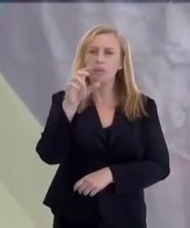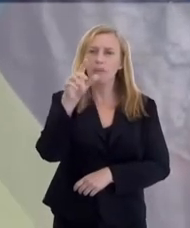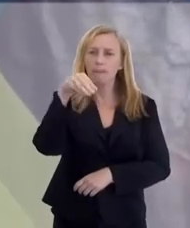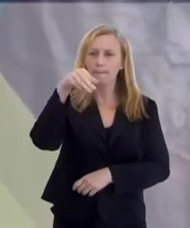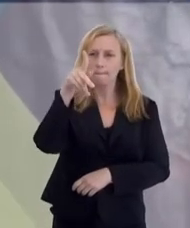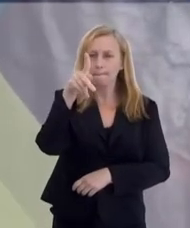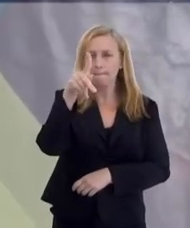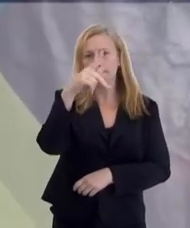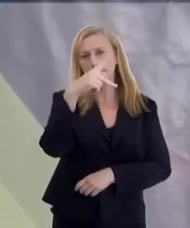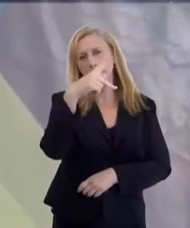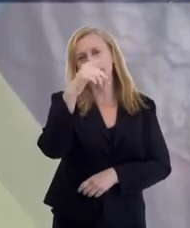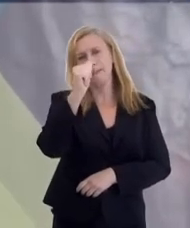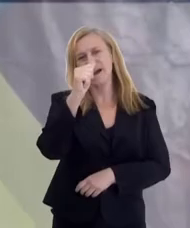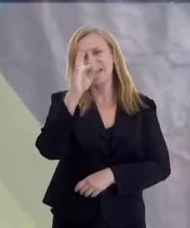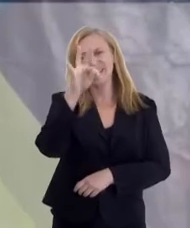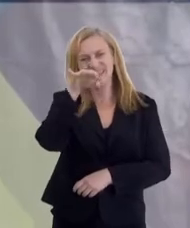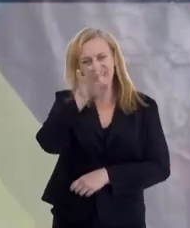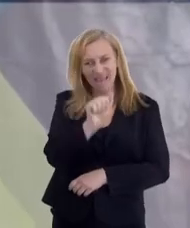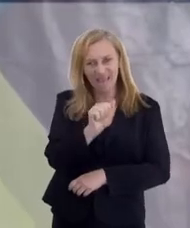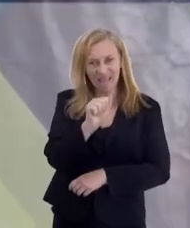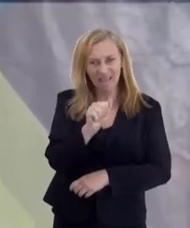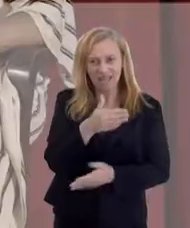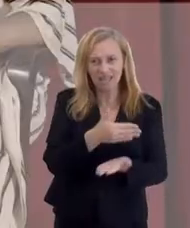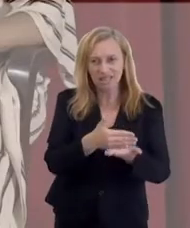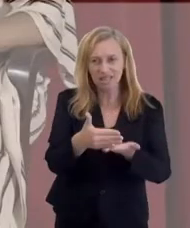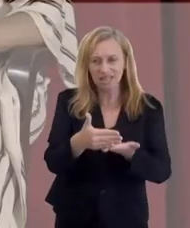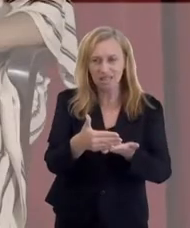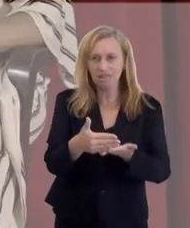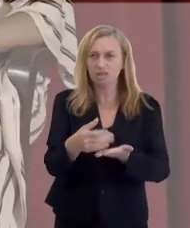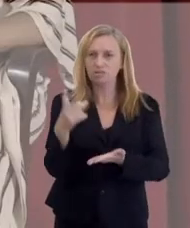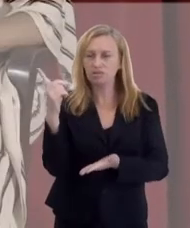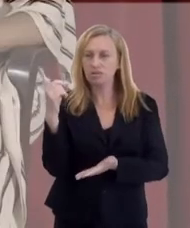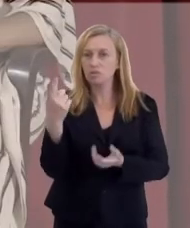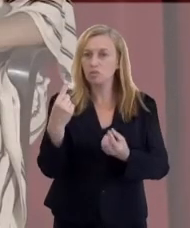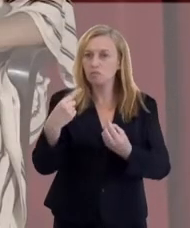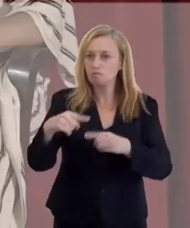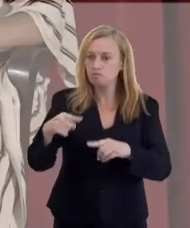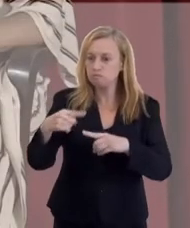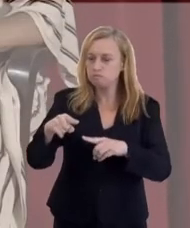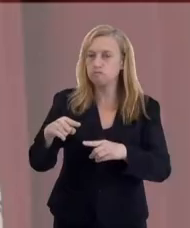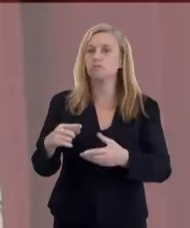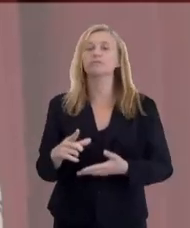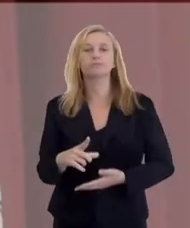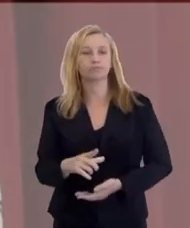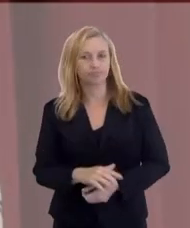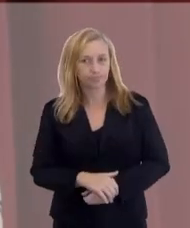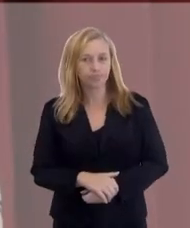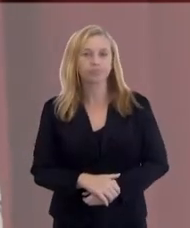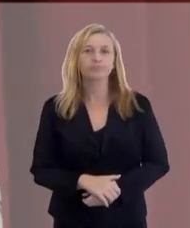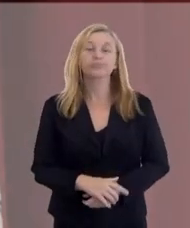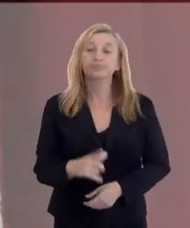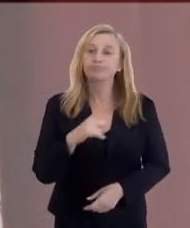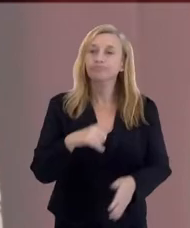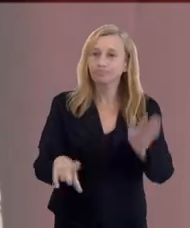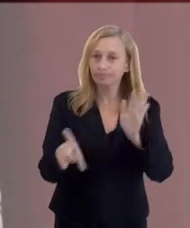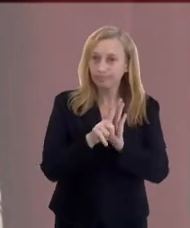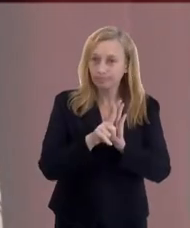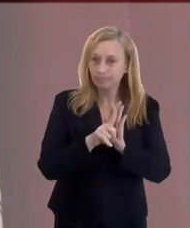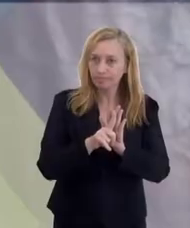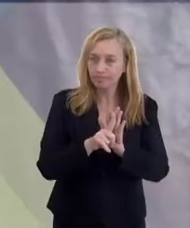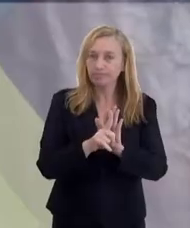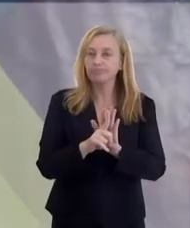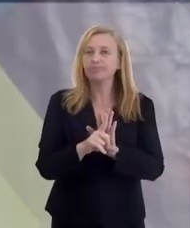inicialmente, e ele, no início, era muito perseguido. Nós tínhamos, inclusive,